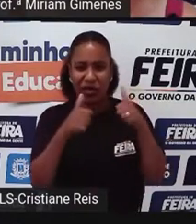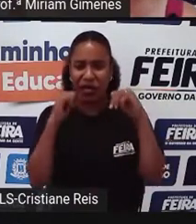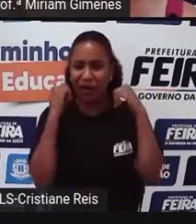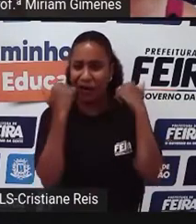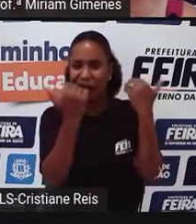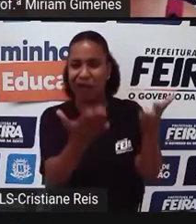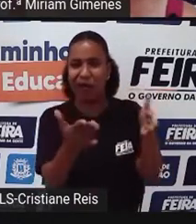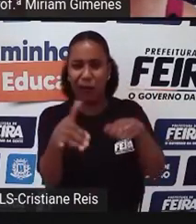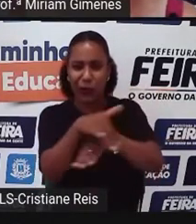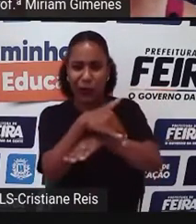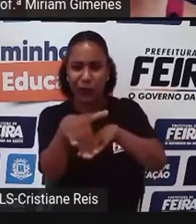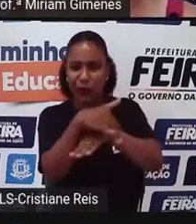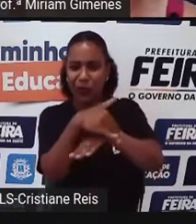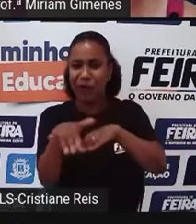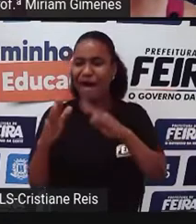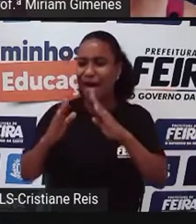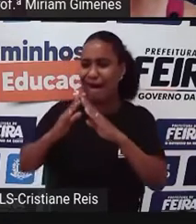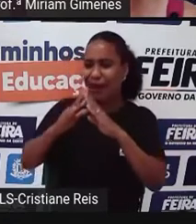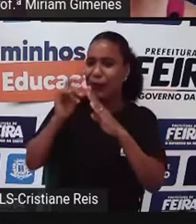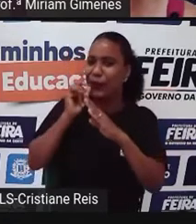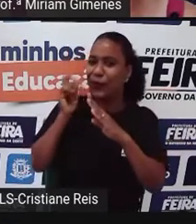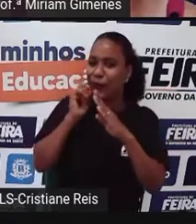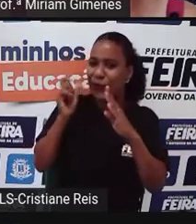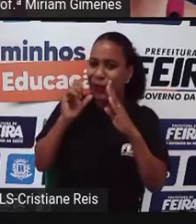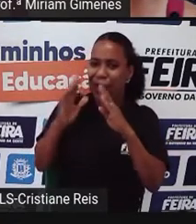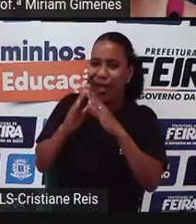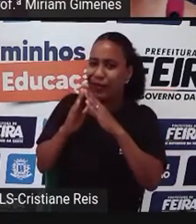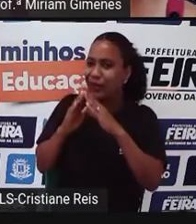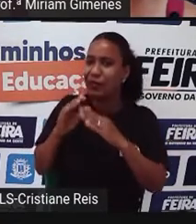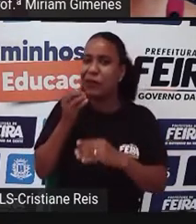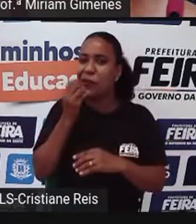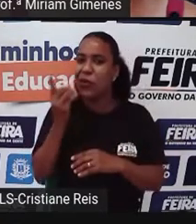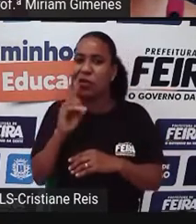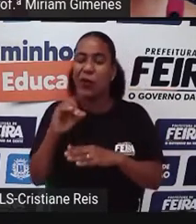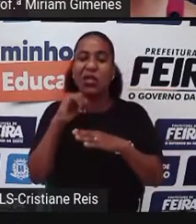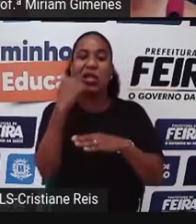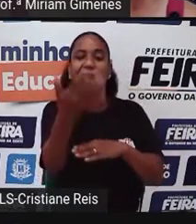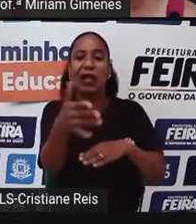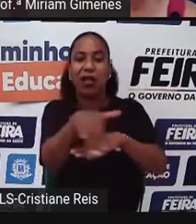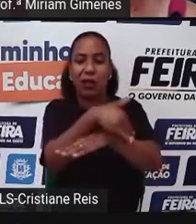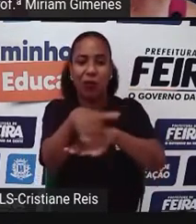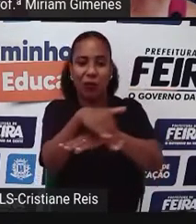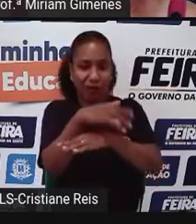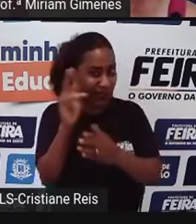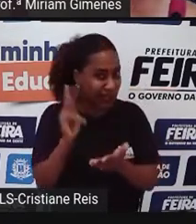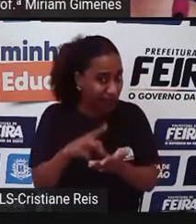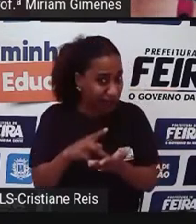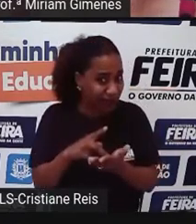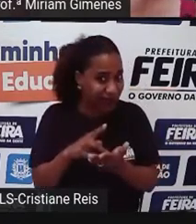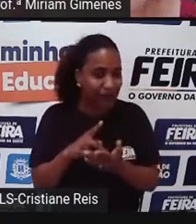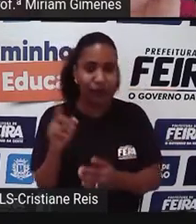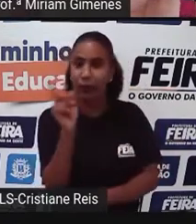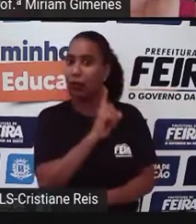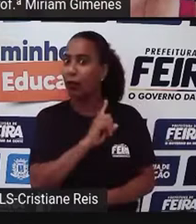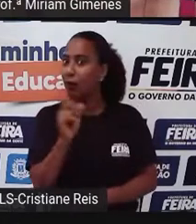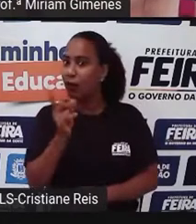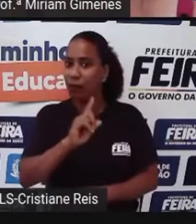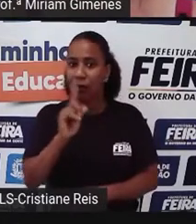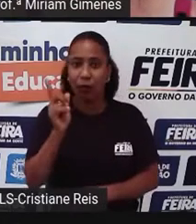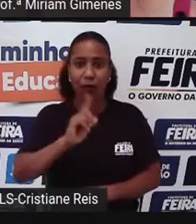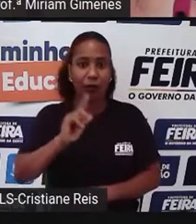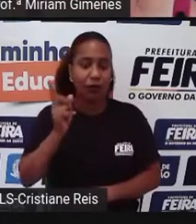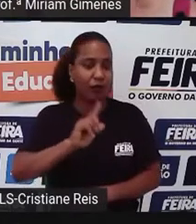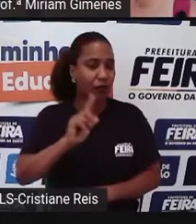dele Que gato Não pode ficar dentro de casa Não pode ficar preso E aí Isso é verdade? Não Imagina Felipe